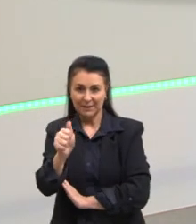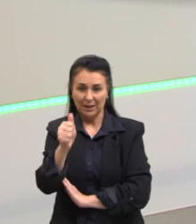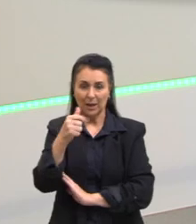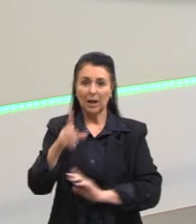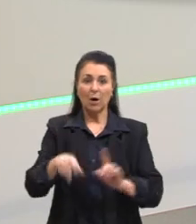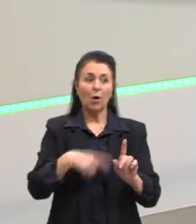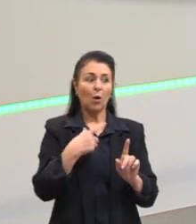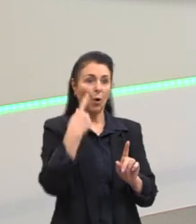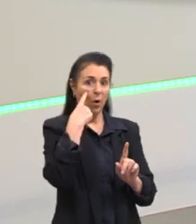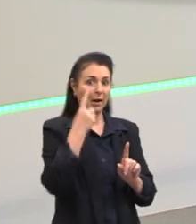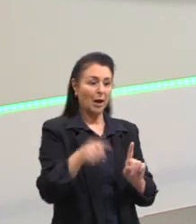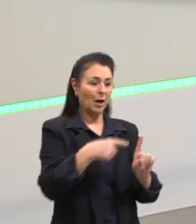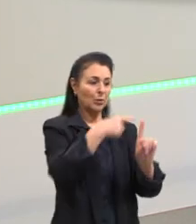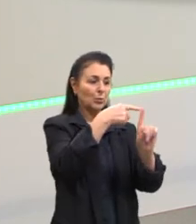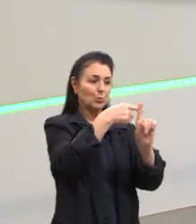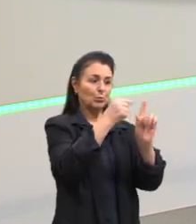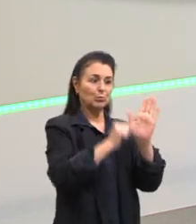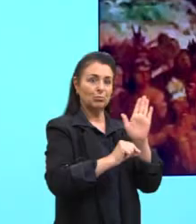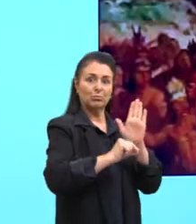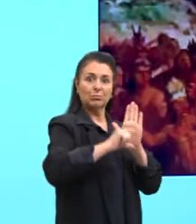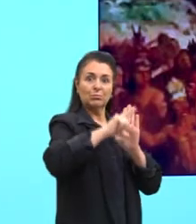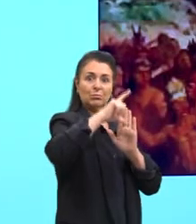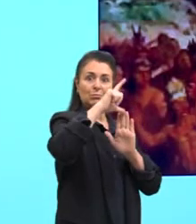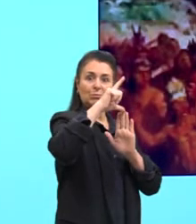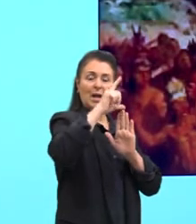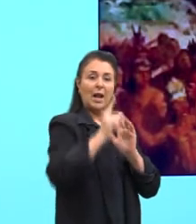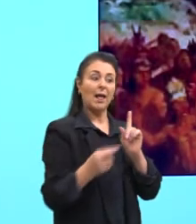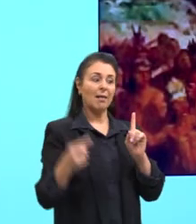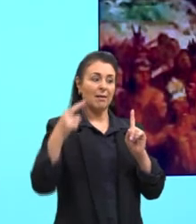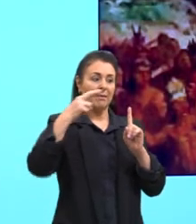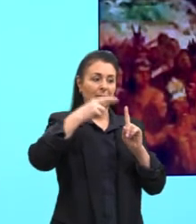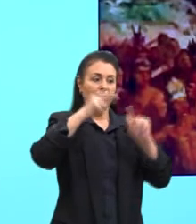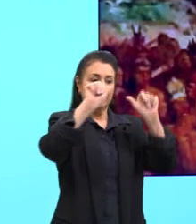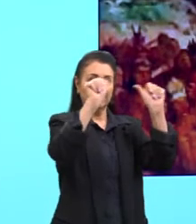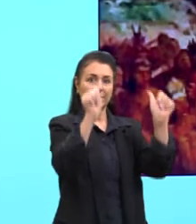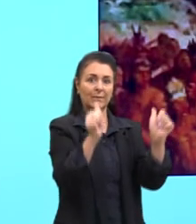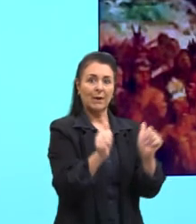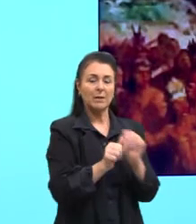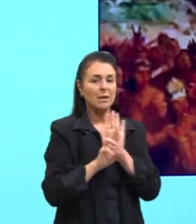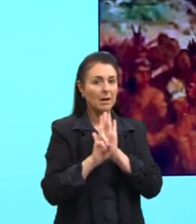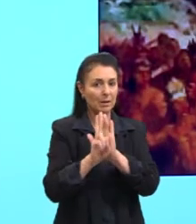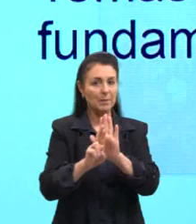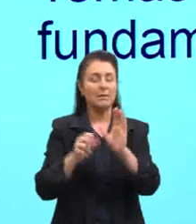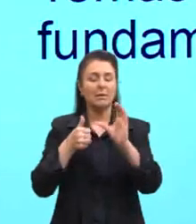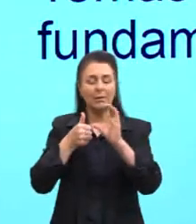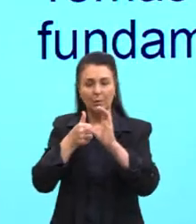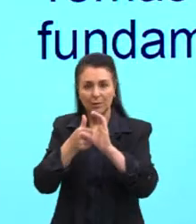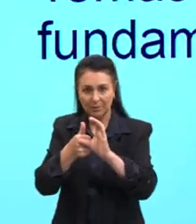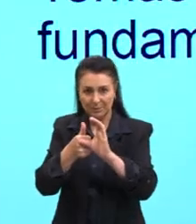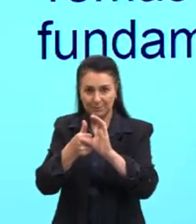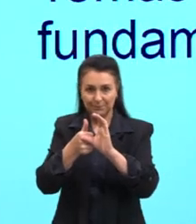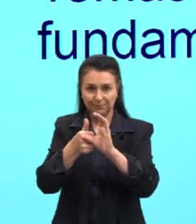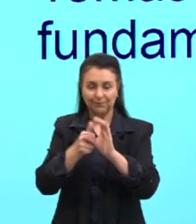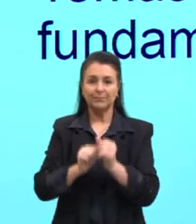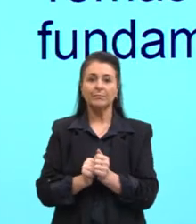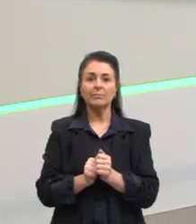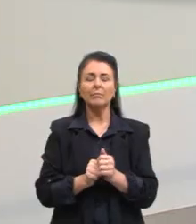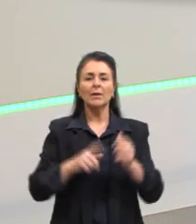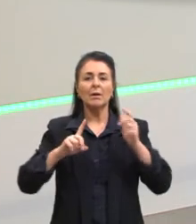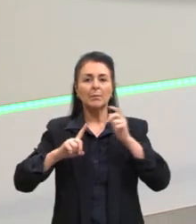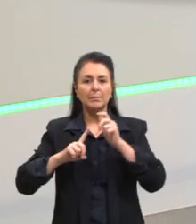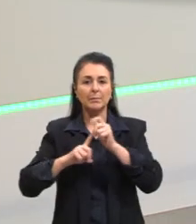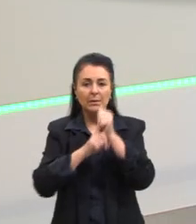cruz, que é a grande referência, a grande imagem que representa o cristianismo. As principais